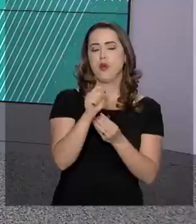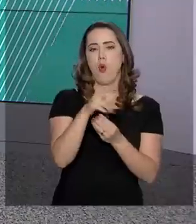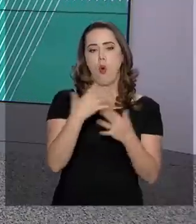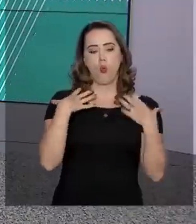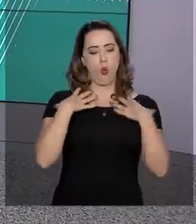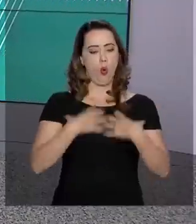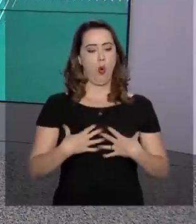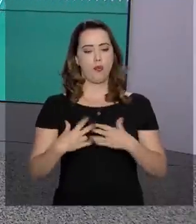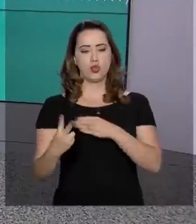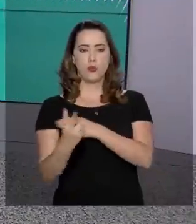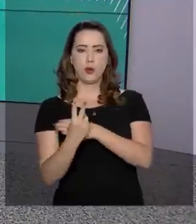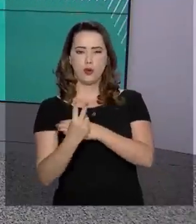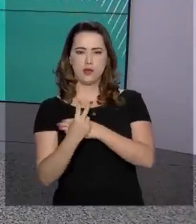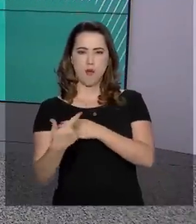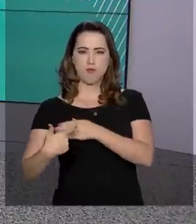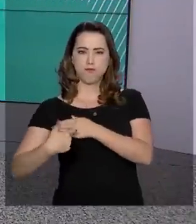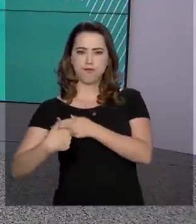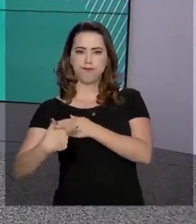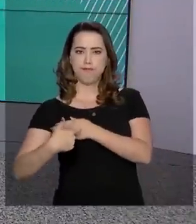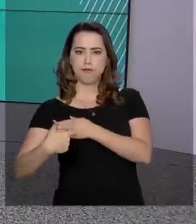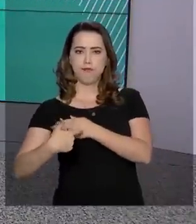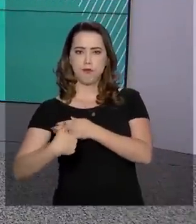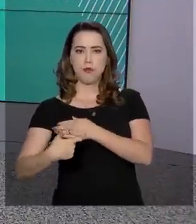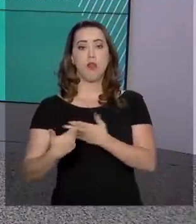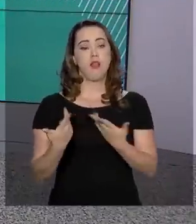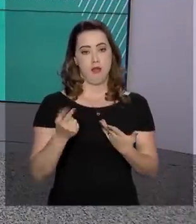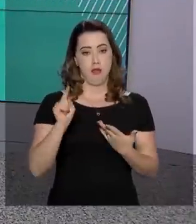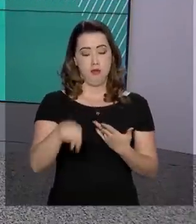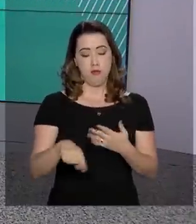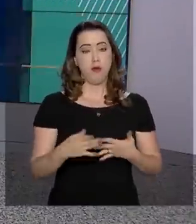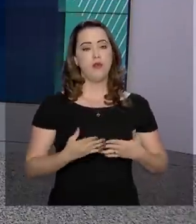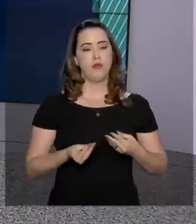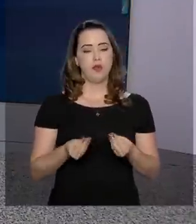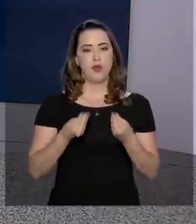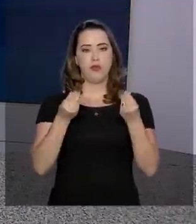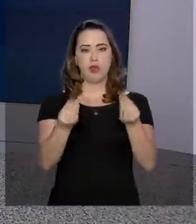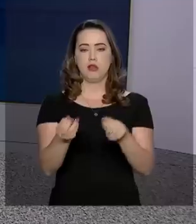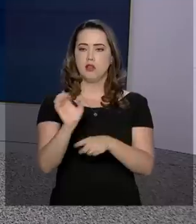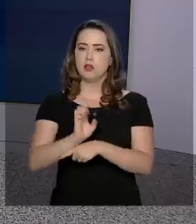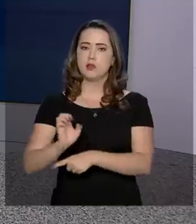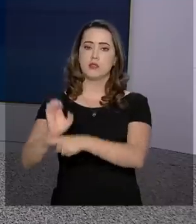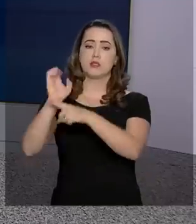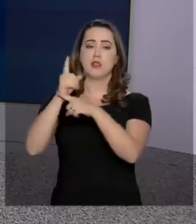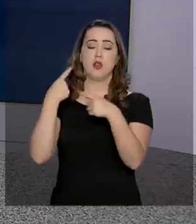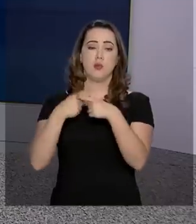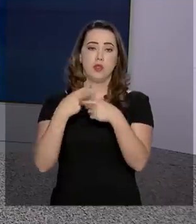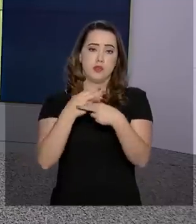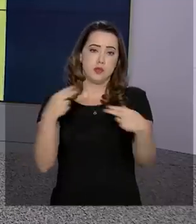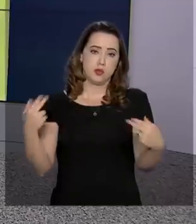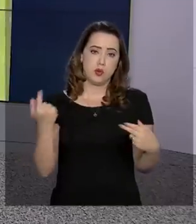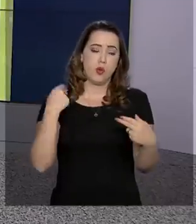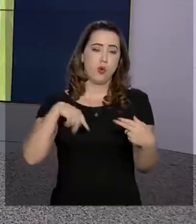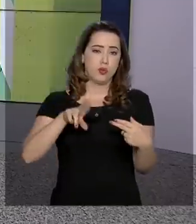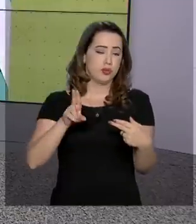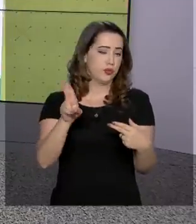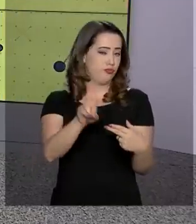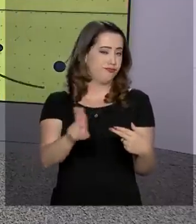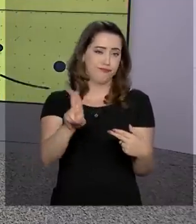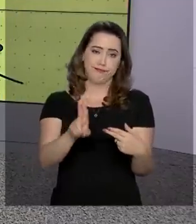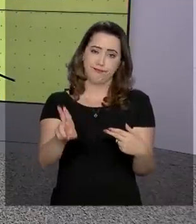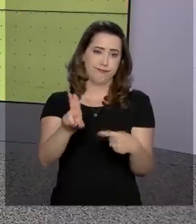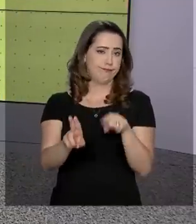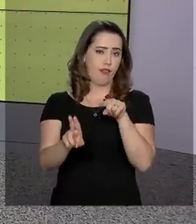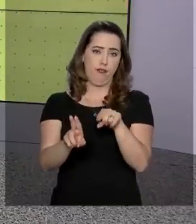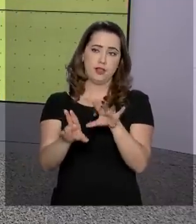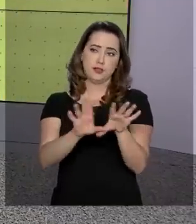aos estados para reforçar a segurança da população. Os equipamentos que estavam em desuso estão avaliados em mais de 40